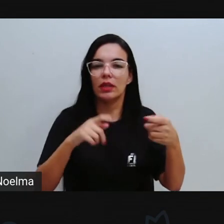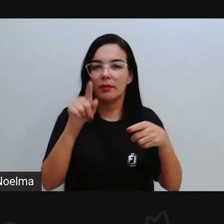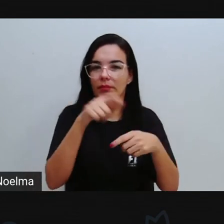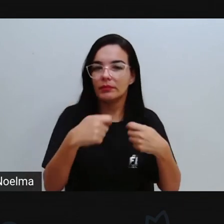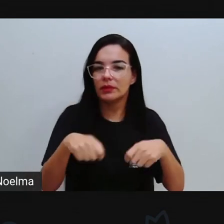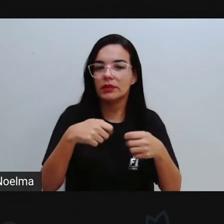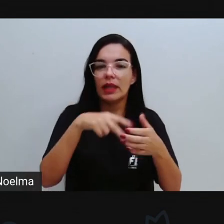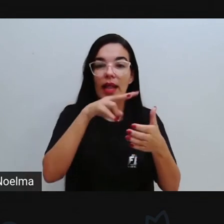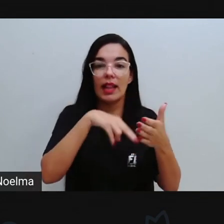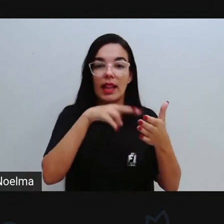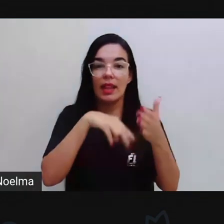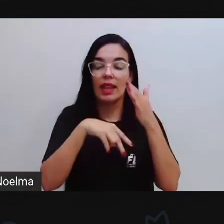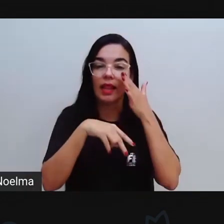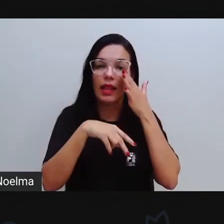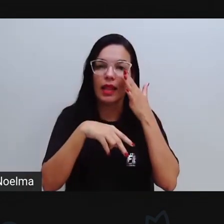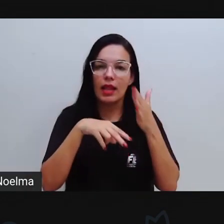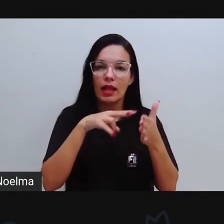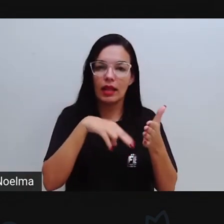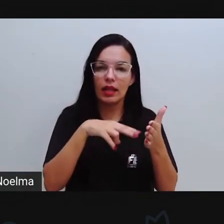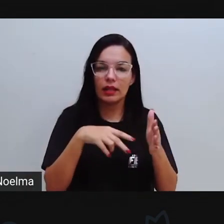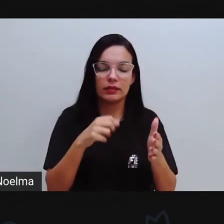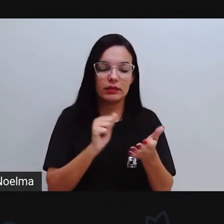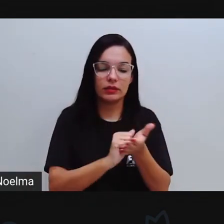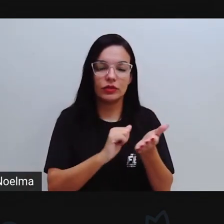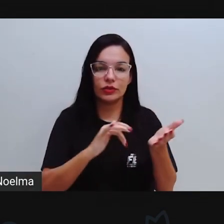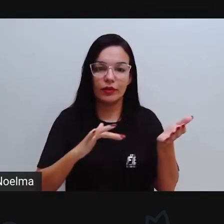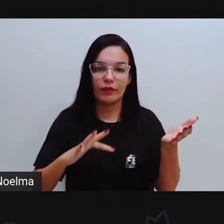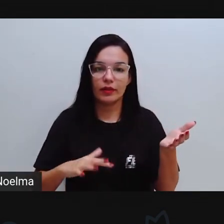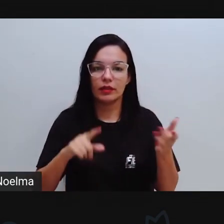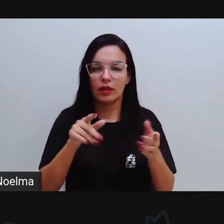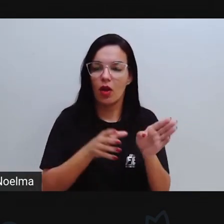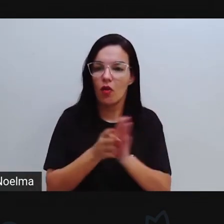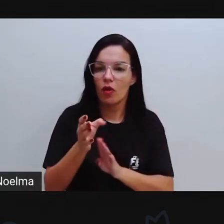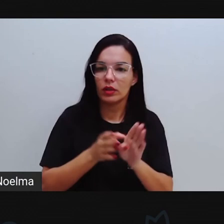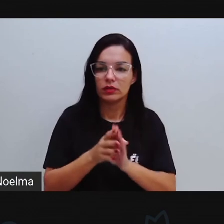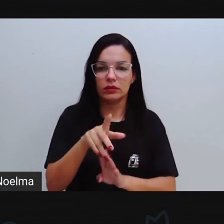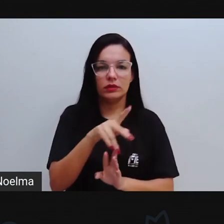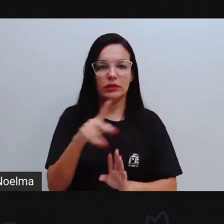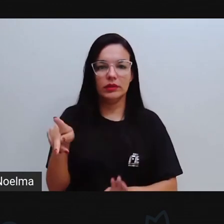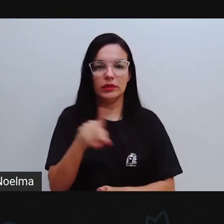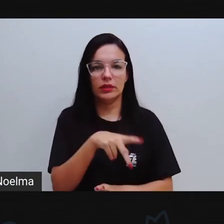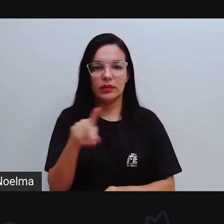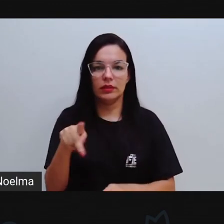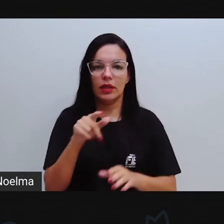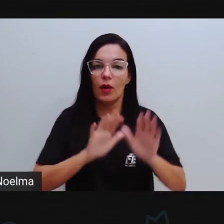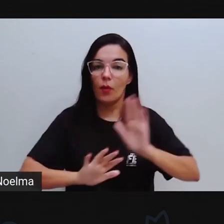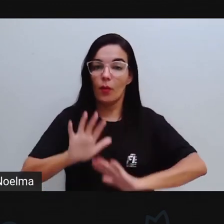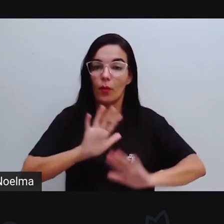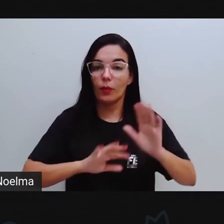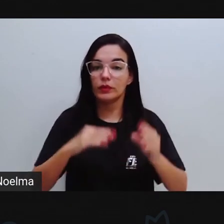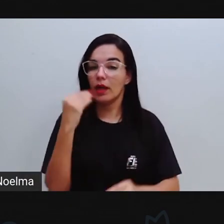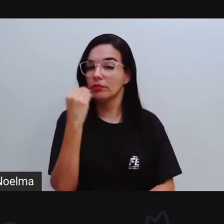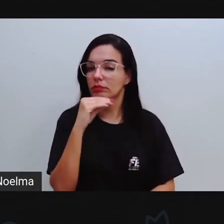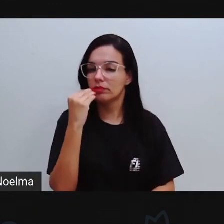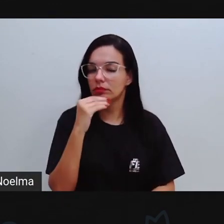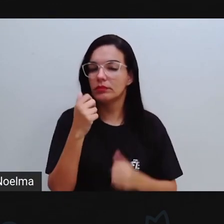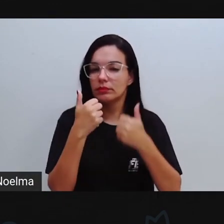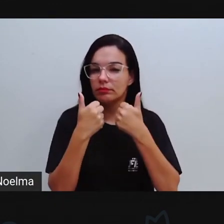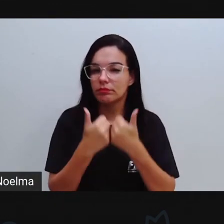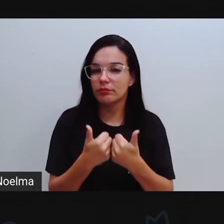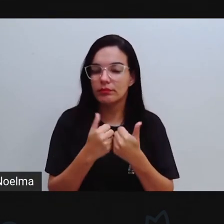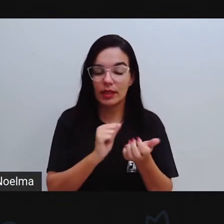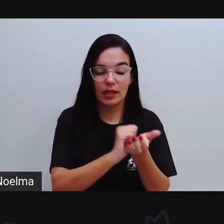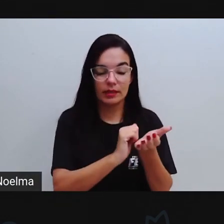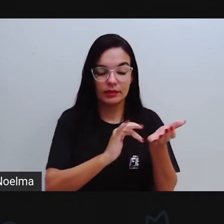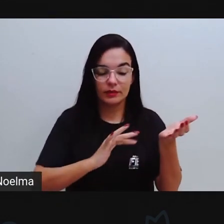atividades, leiam as orientações aí, foram dadas pelo seu professor, pela sua professora, com muito cuidado, com muito capricho, que essas atividades deverão